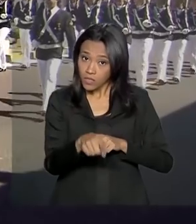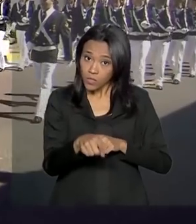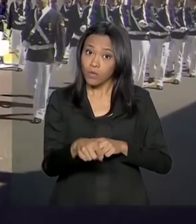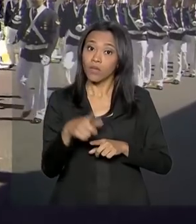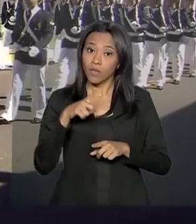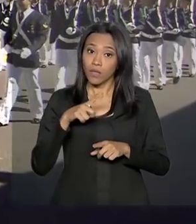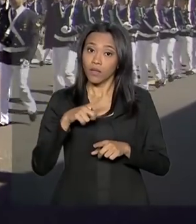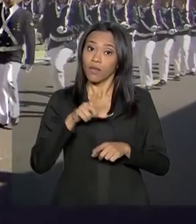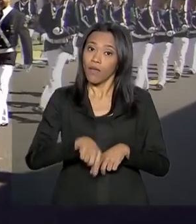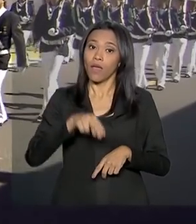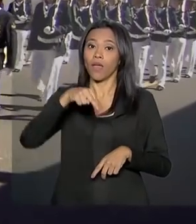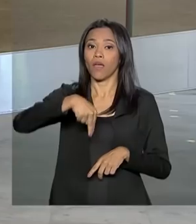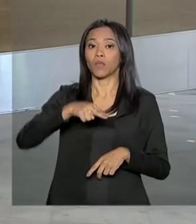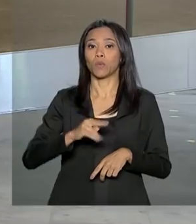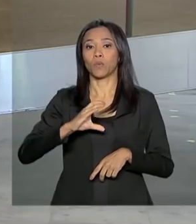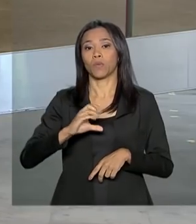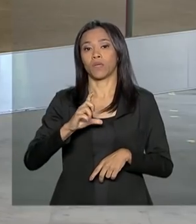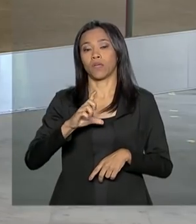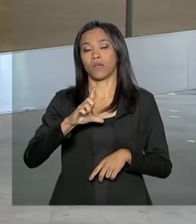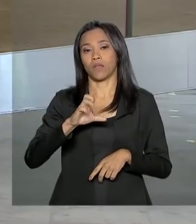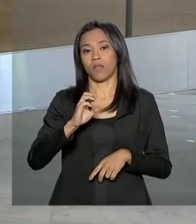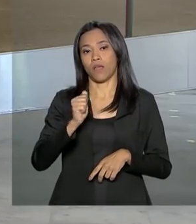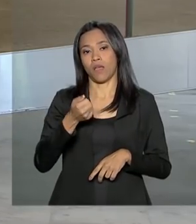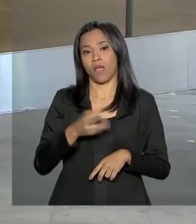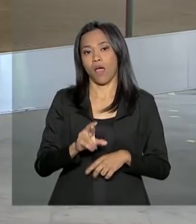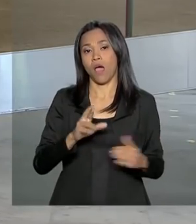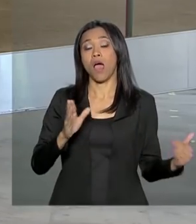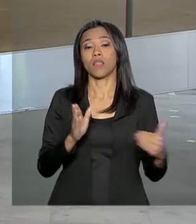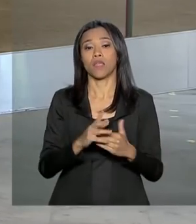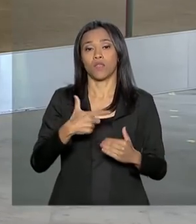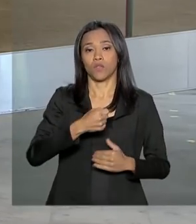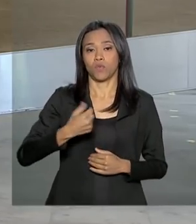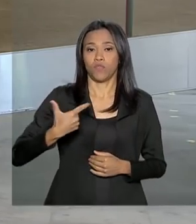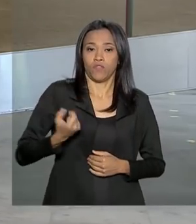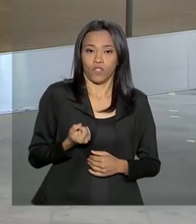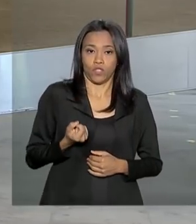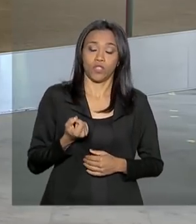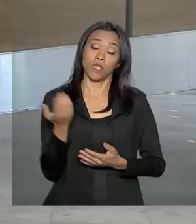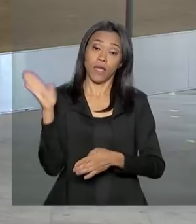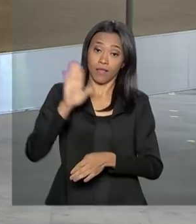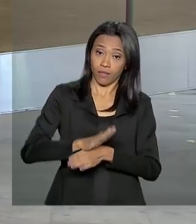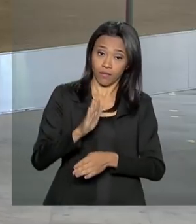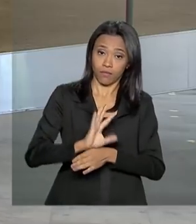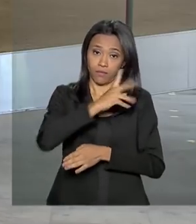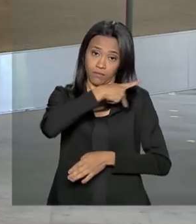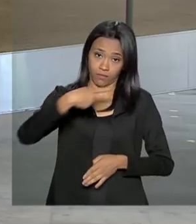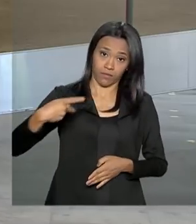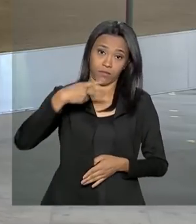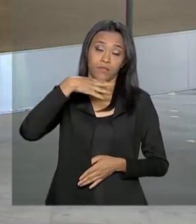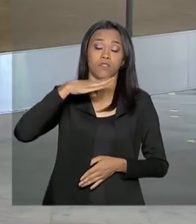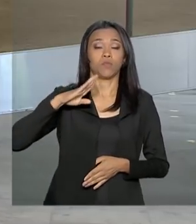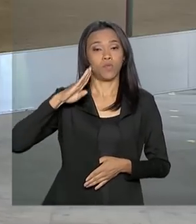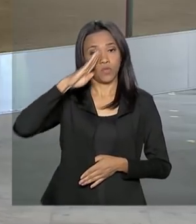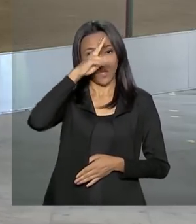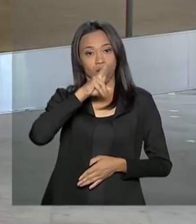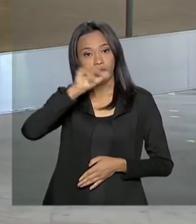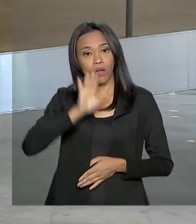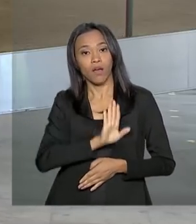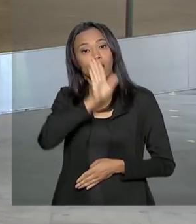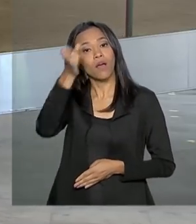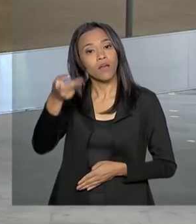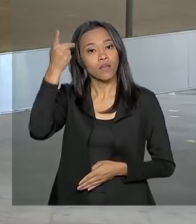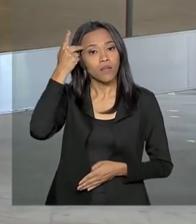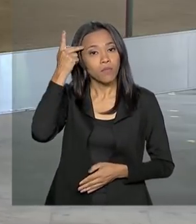nuclear até 2020. E hoje à tarde, o presidente Jair Bolsonaro vai para São Paulo, onde se encontrará com o governador